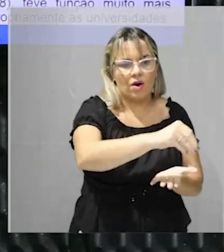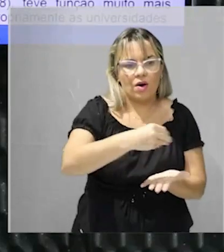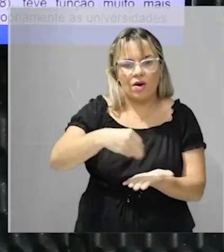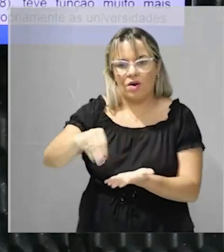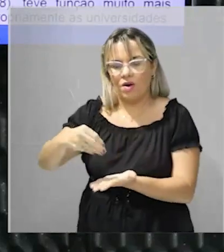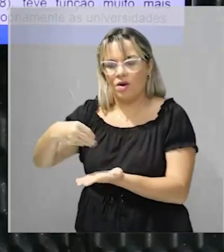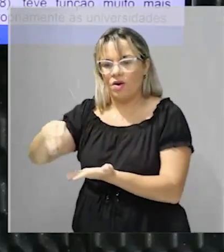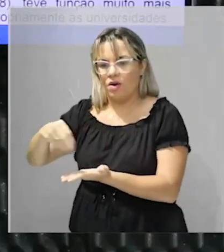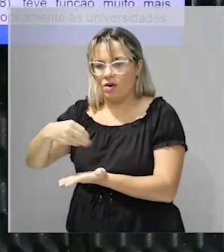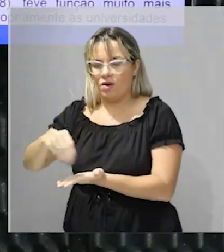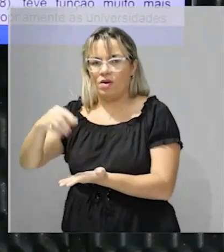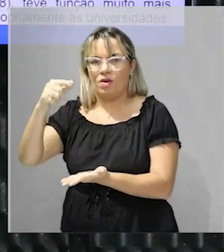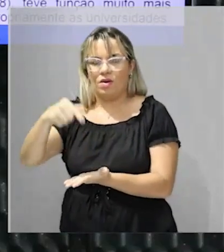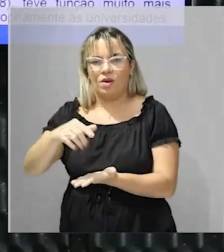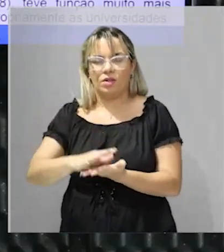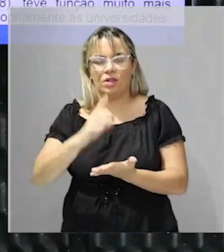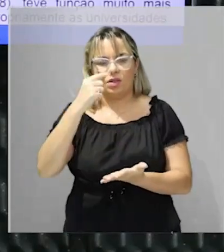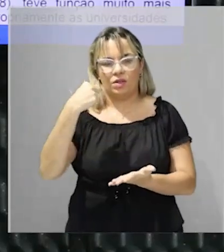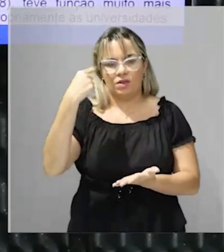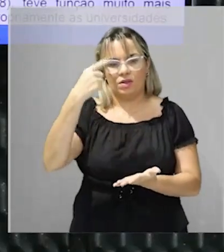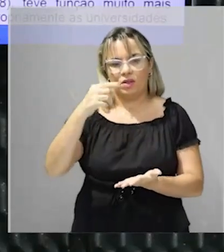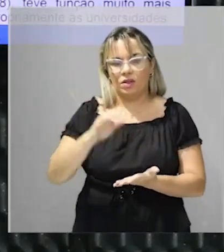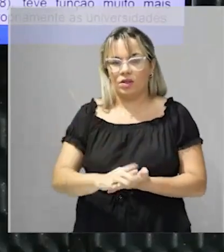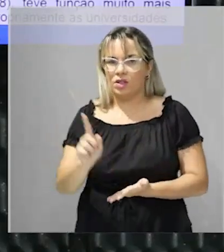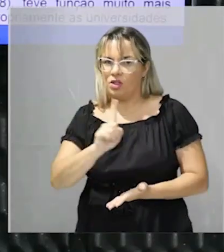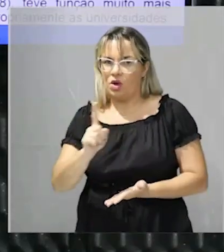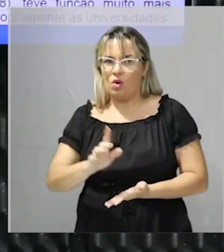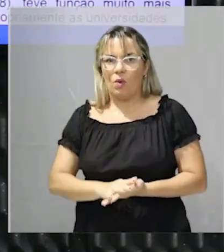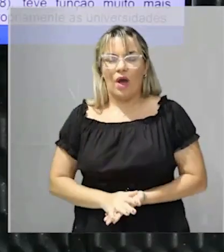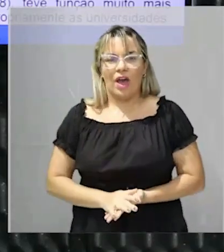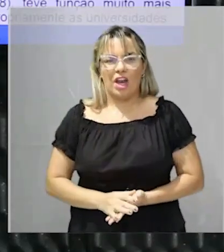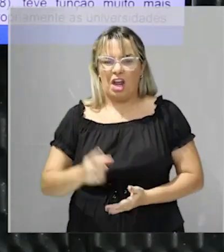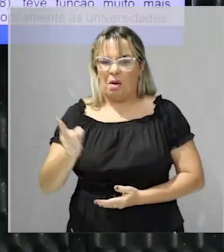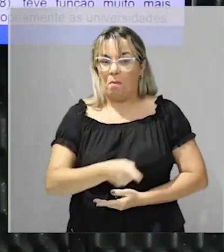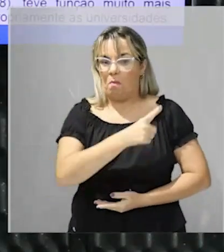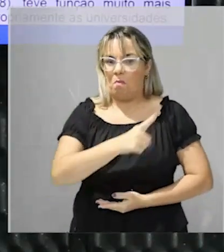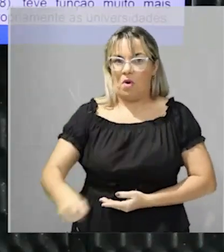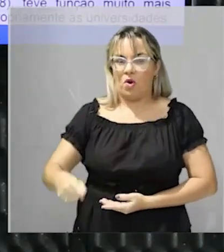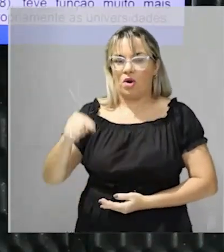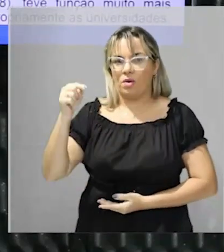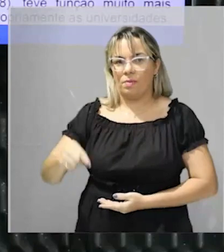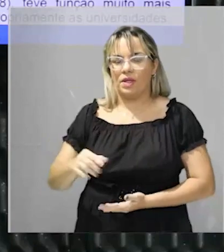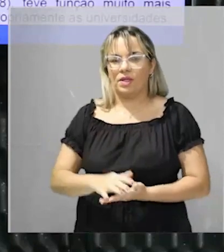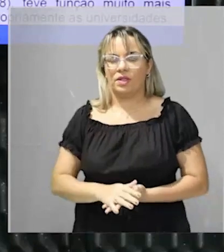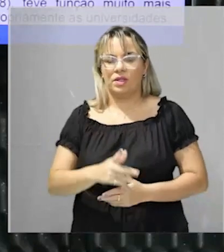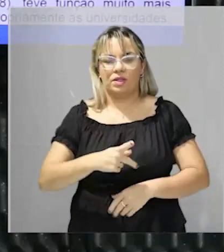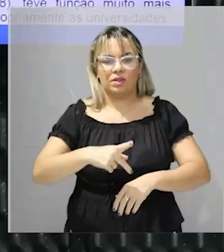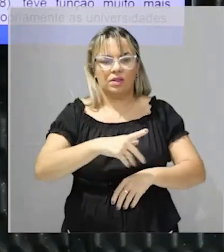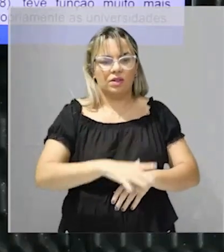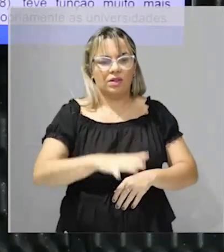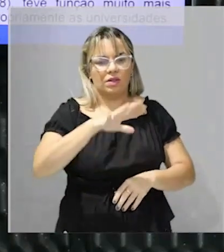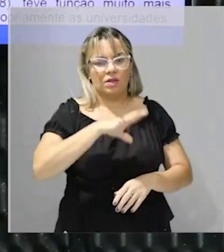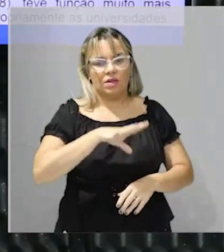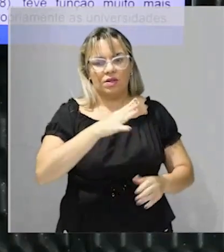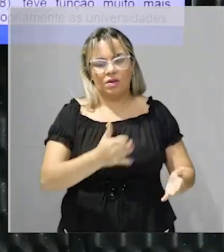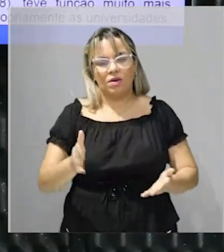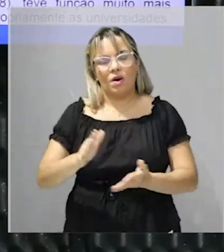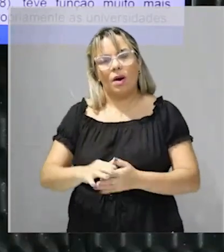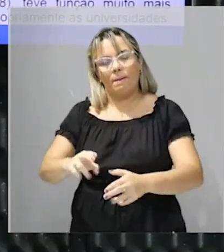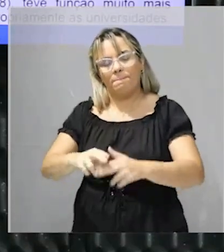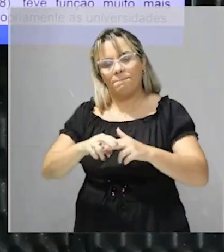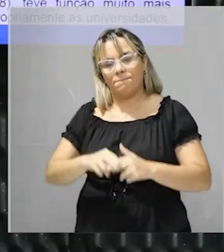América Portuguesa a proibição só foi revestida em 1818 teve função muito mais importante na construção de